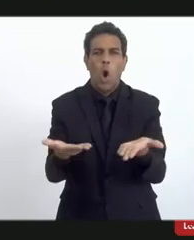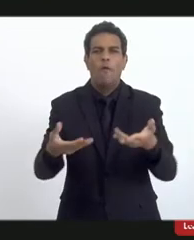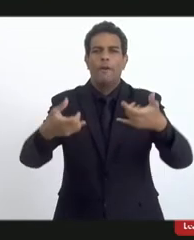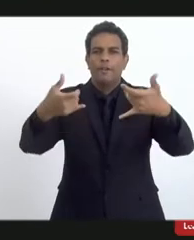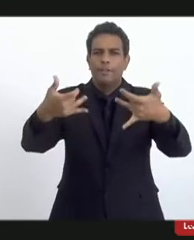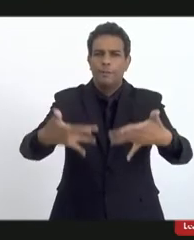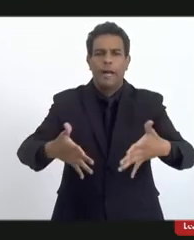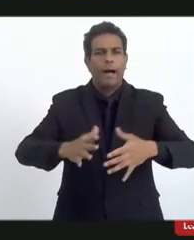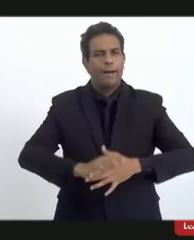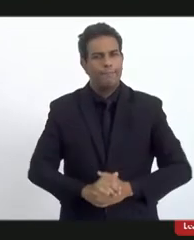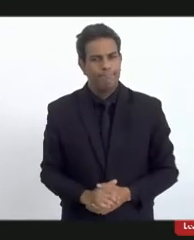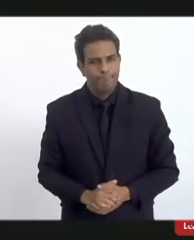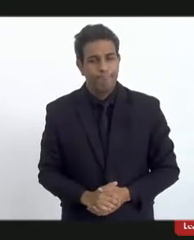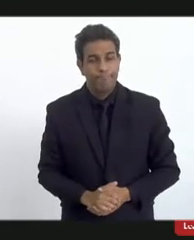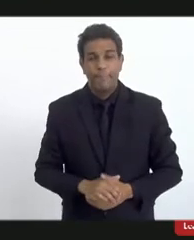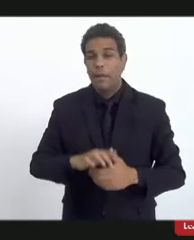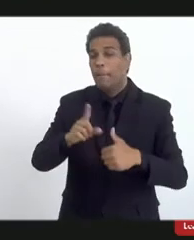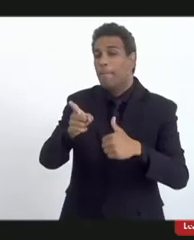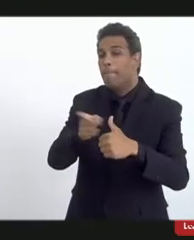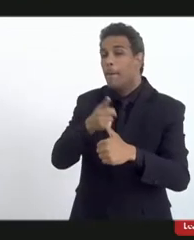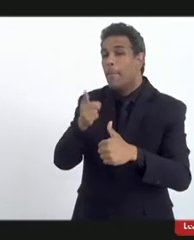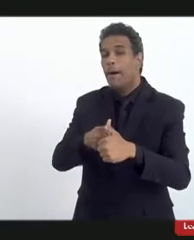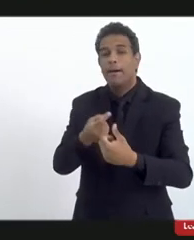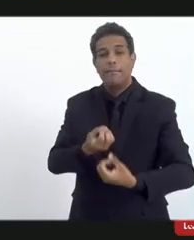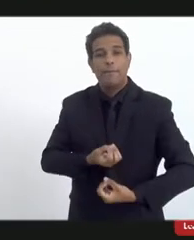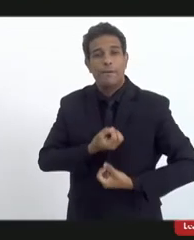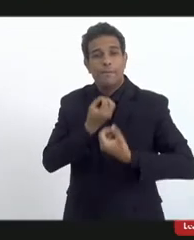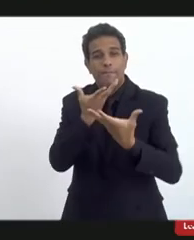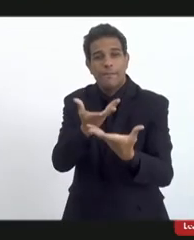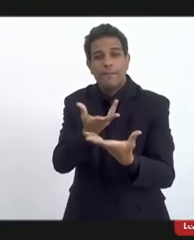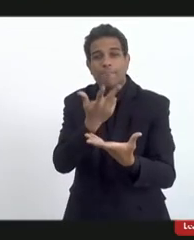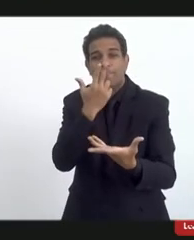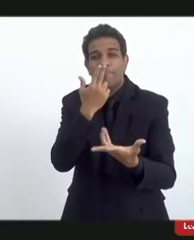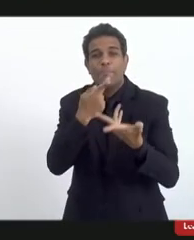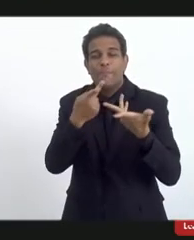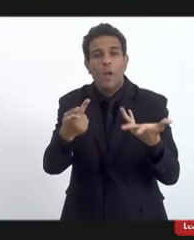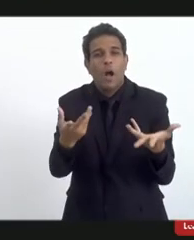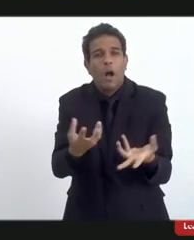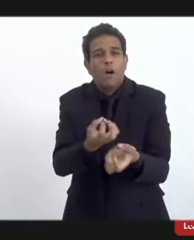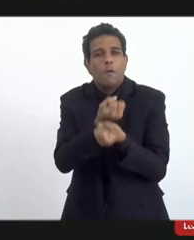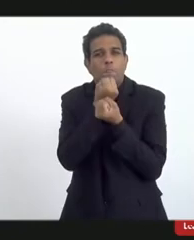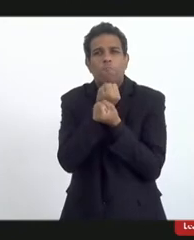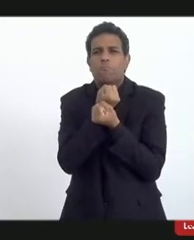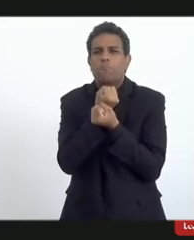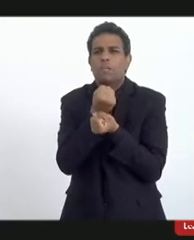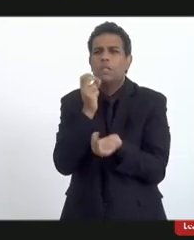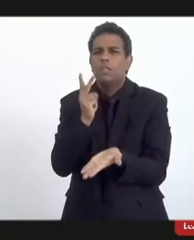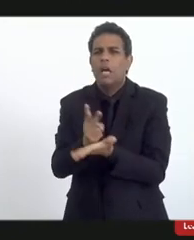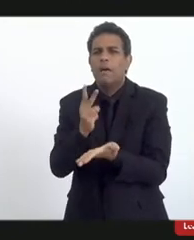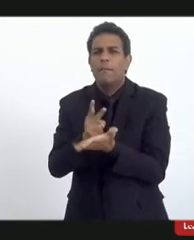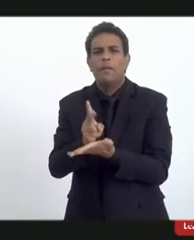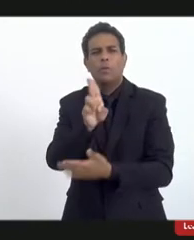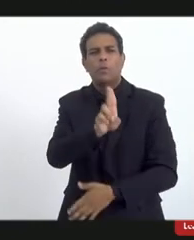falado. A primeira foi a expressão privatização utilizada pelo